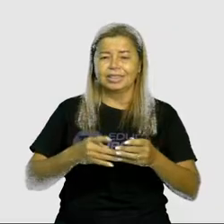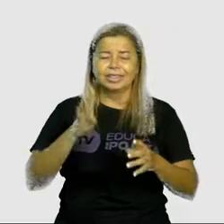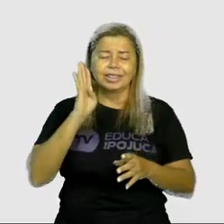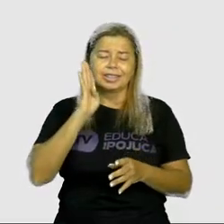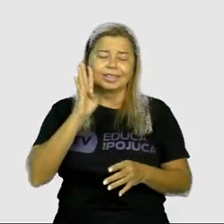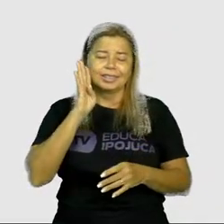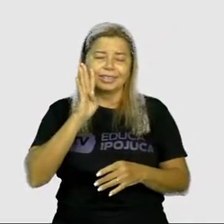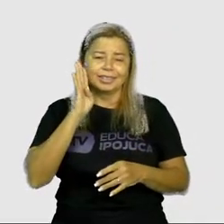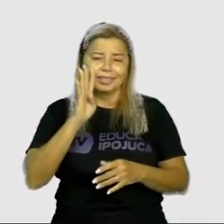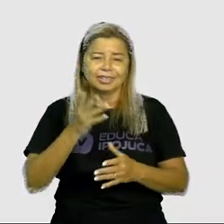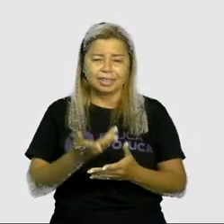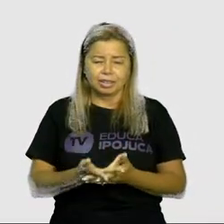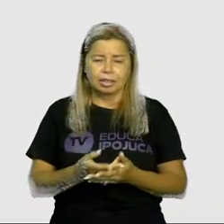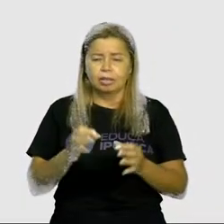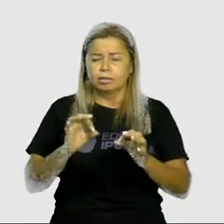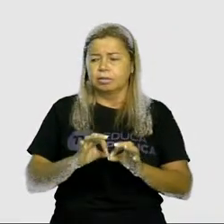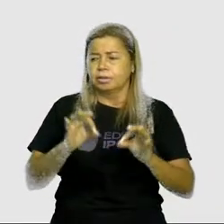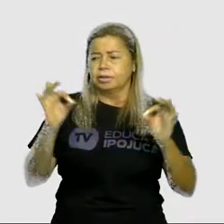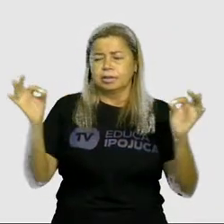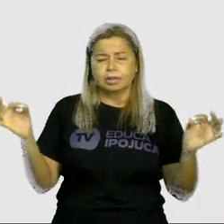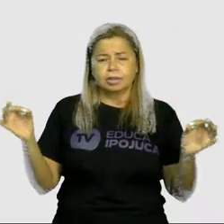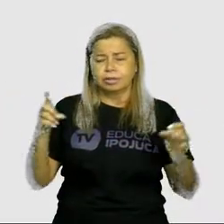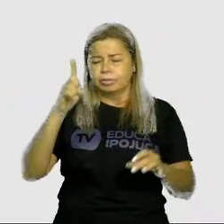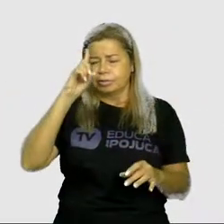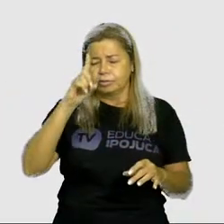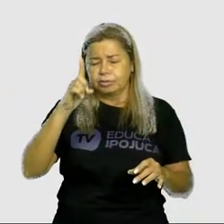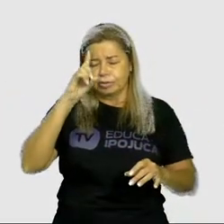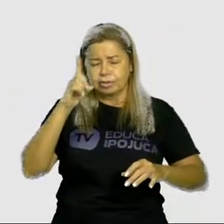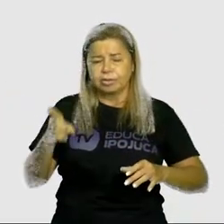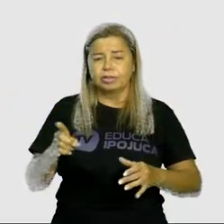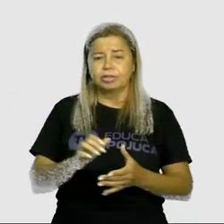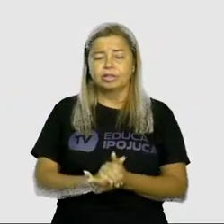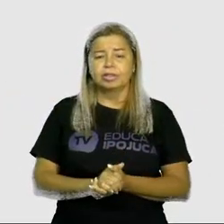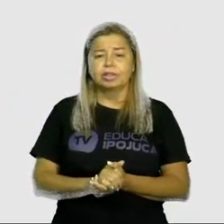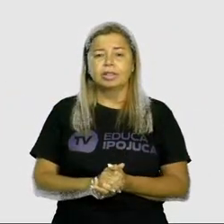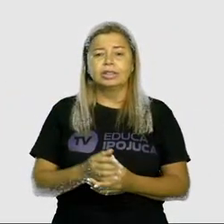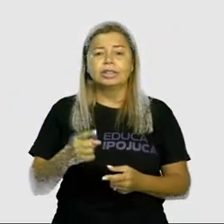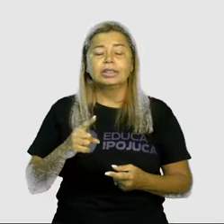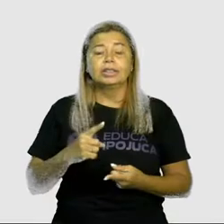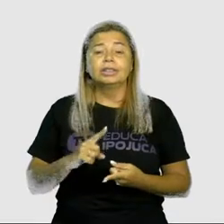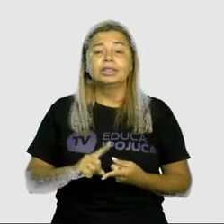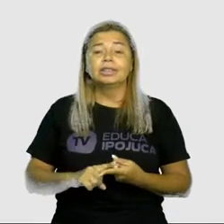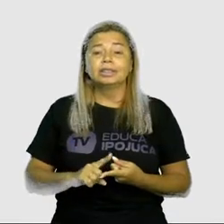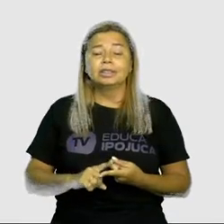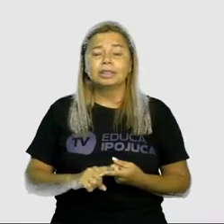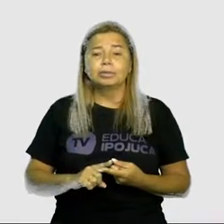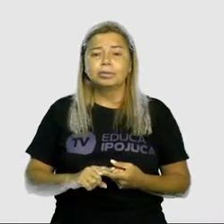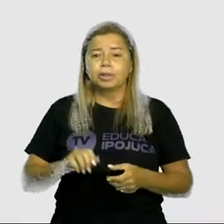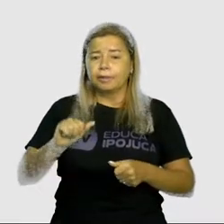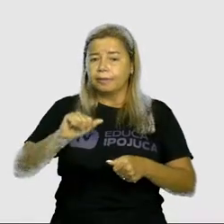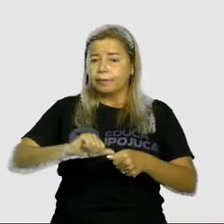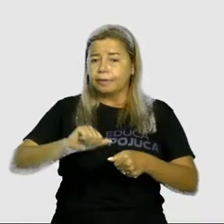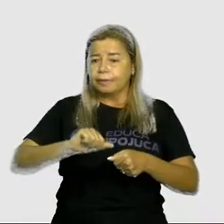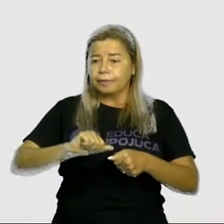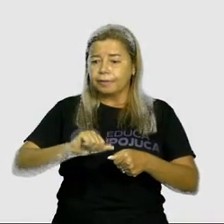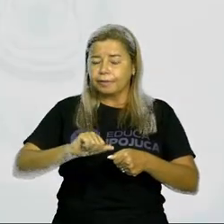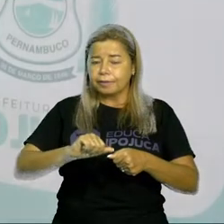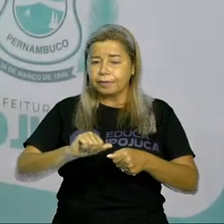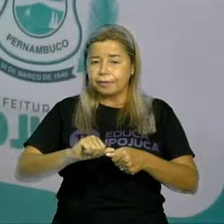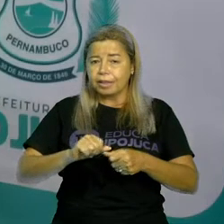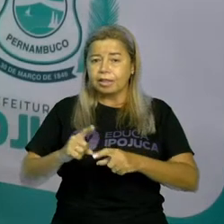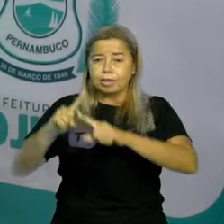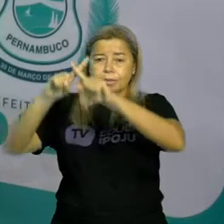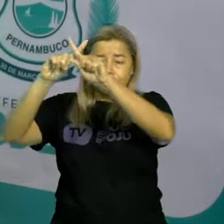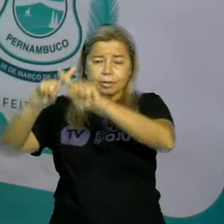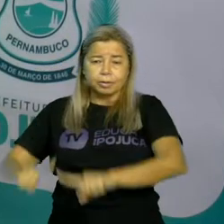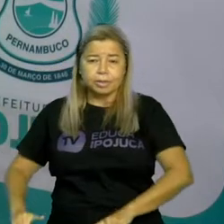comum no nosso dia a dia e provoca uma disputa entre amigos. Uma